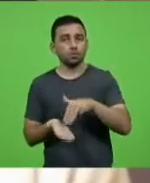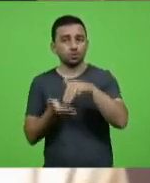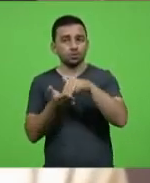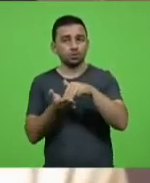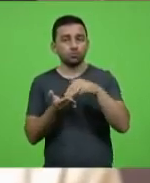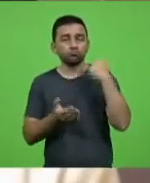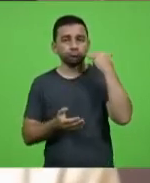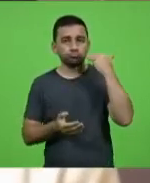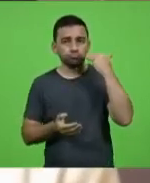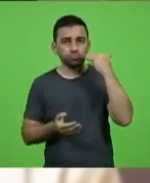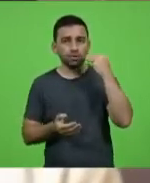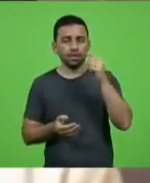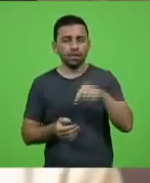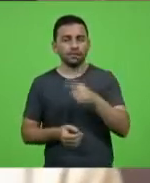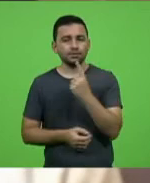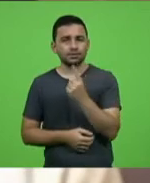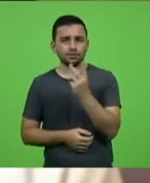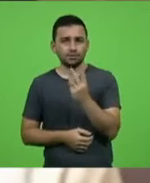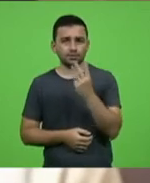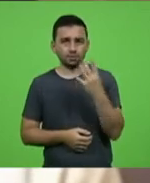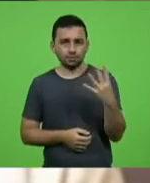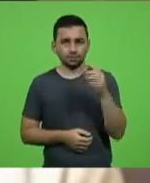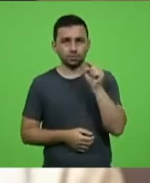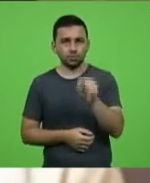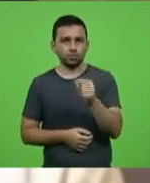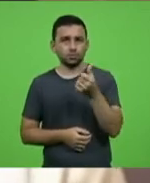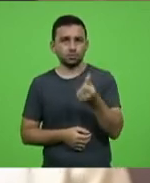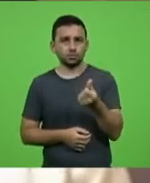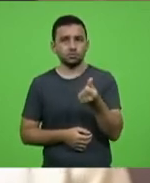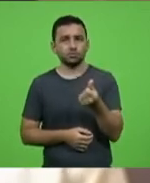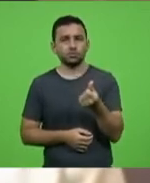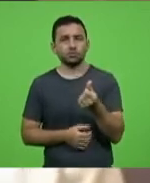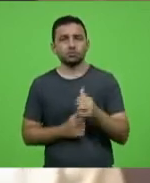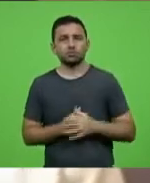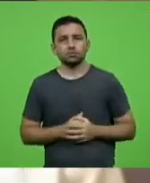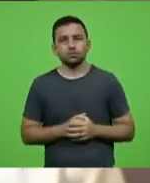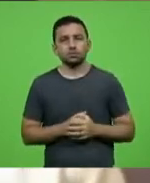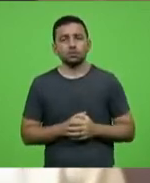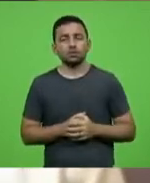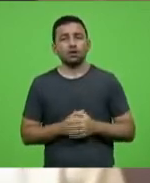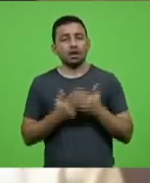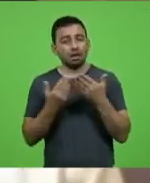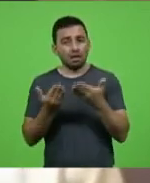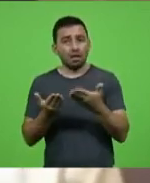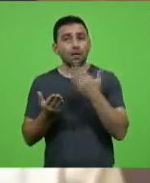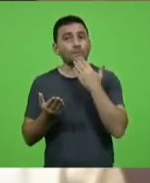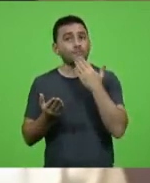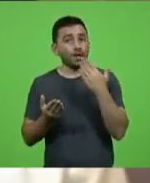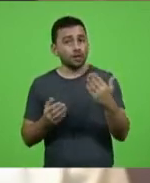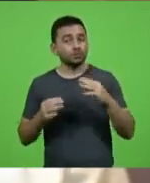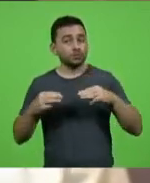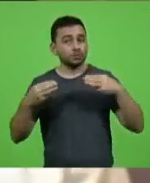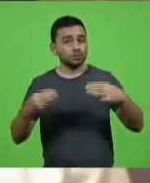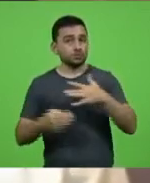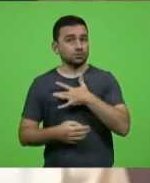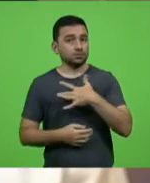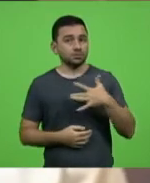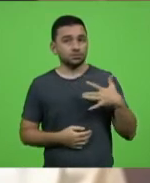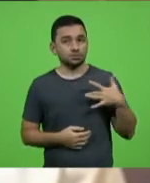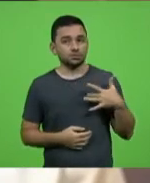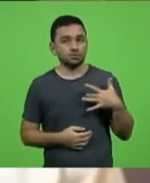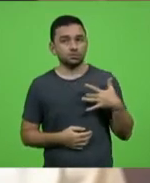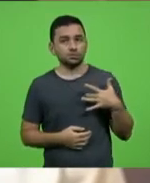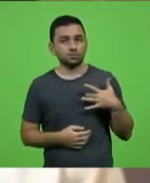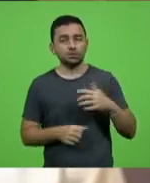Machado, a moção 134.6, que ela justamente apela ao Ministério da Saúde para